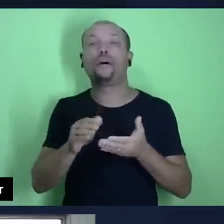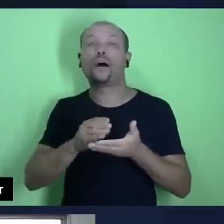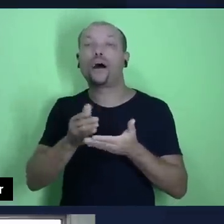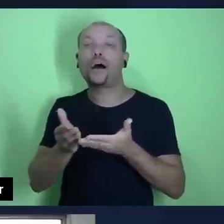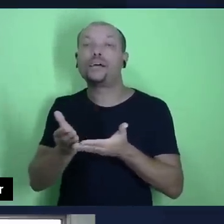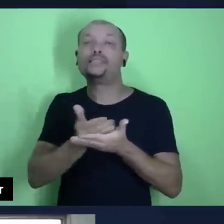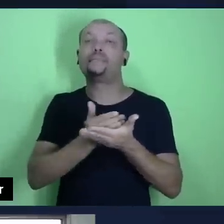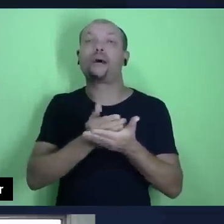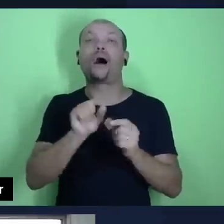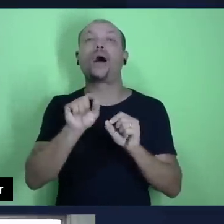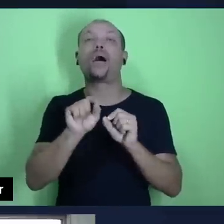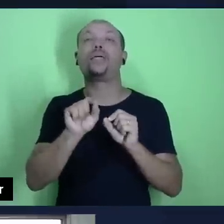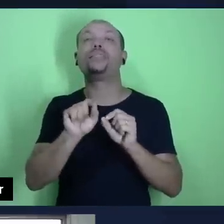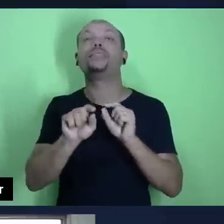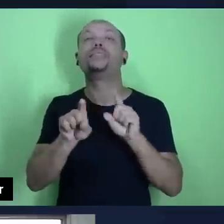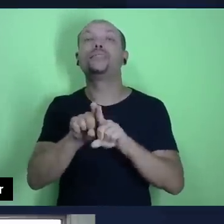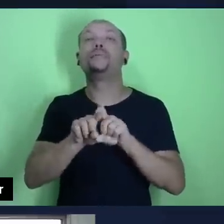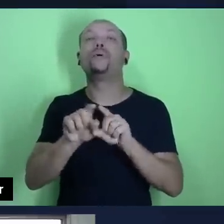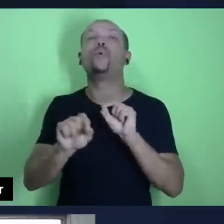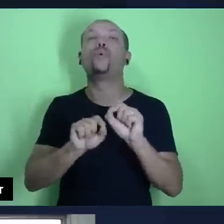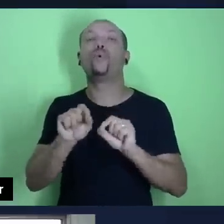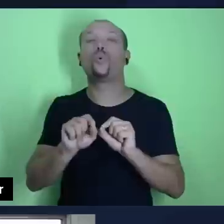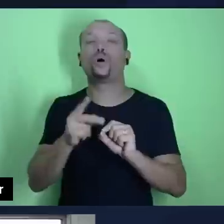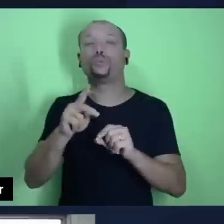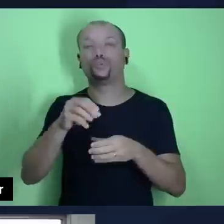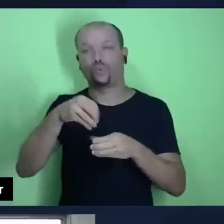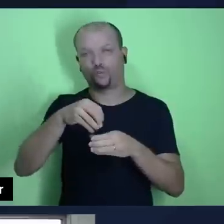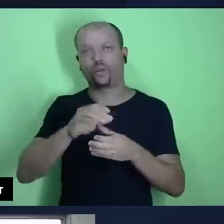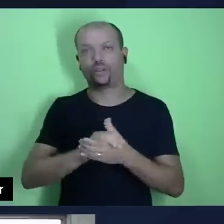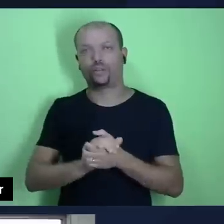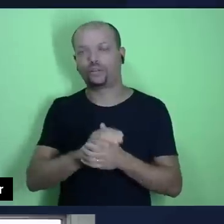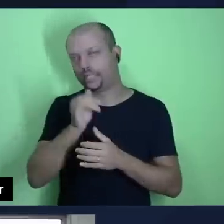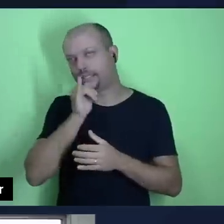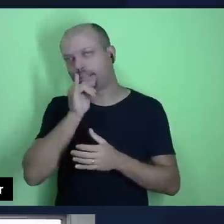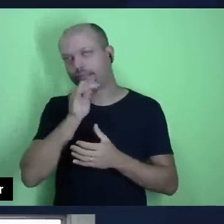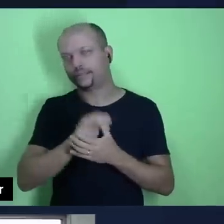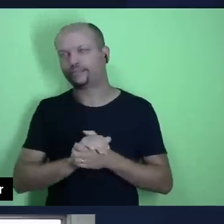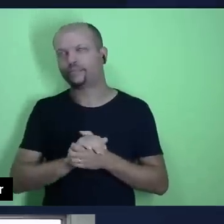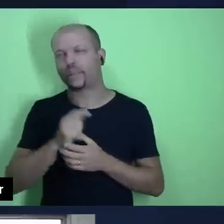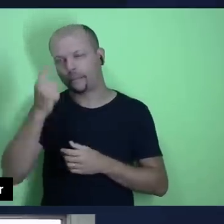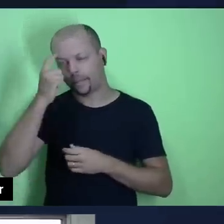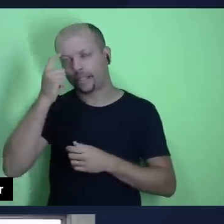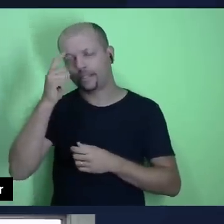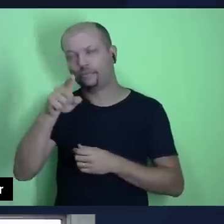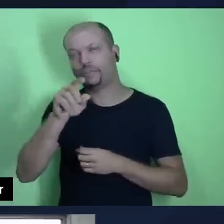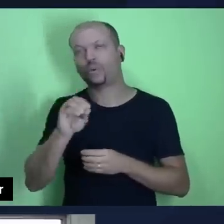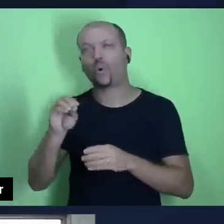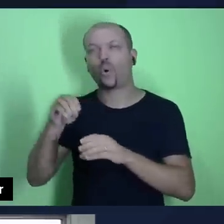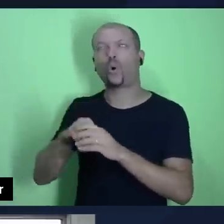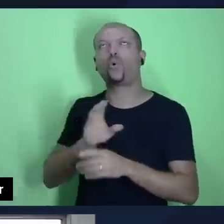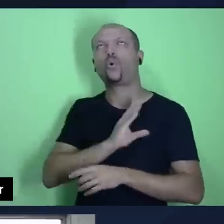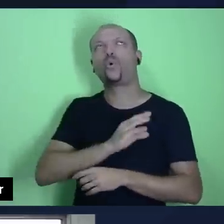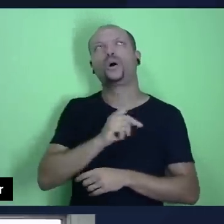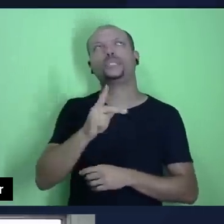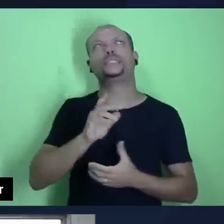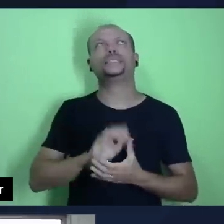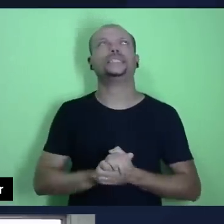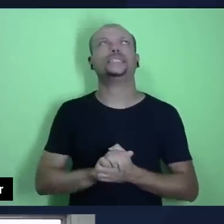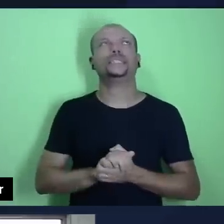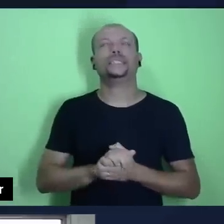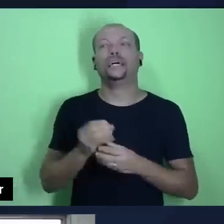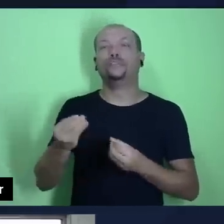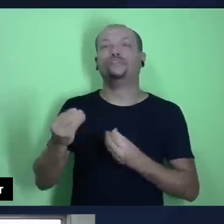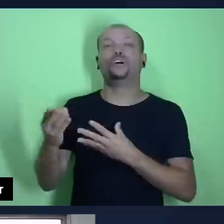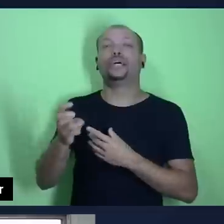porcentagem da sua oferta. Por exemplo, imagine que você colocou no seu coração que você devolverá